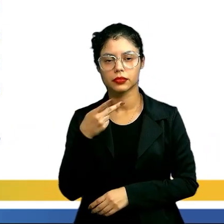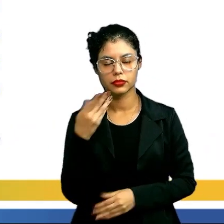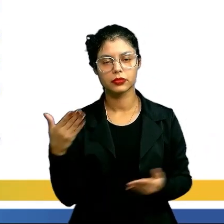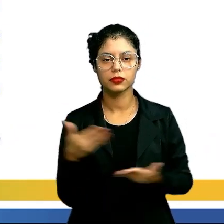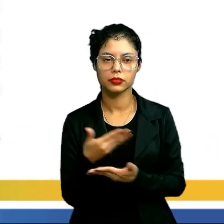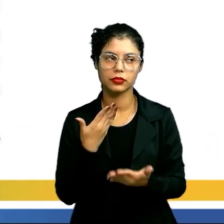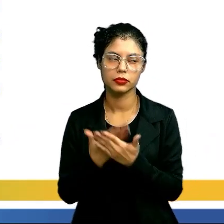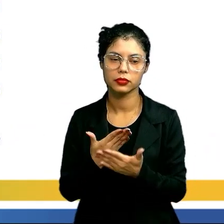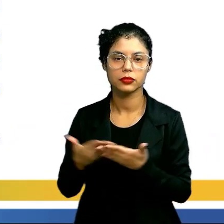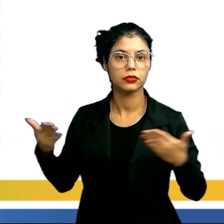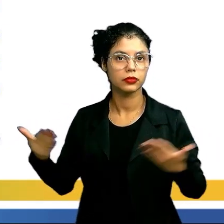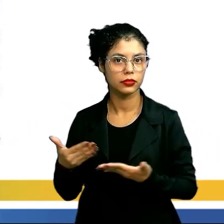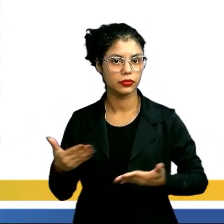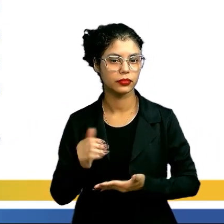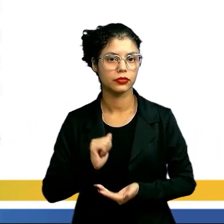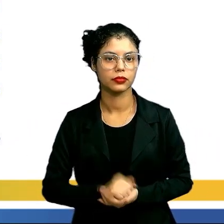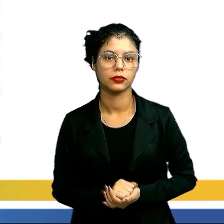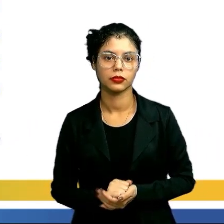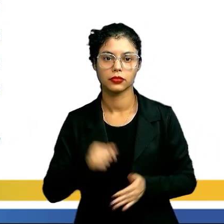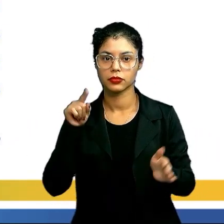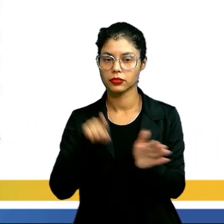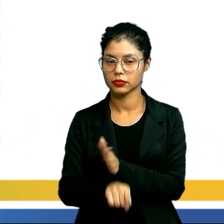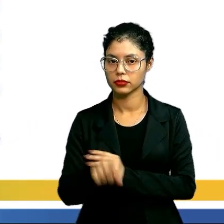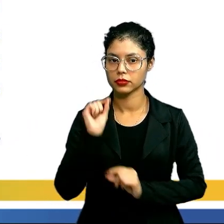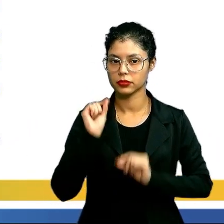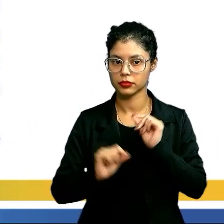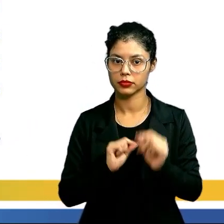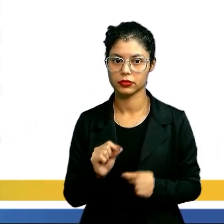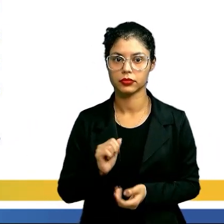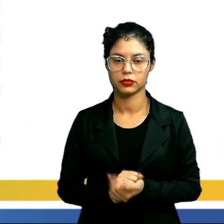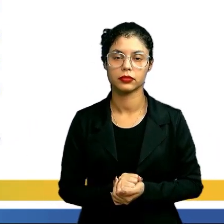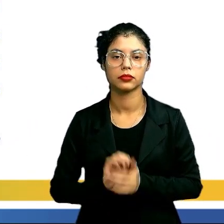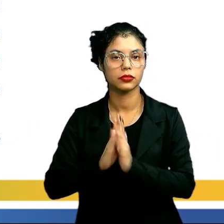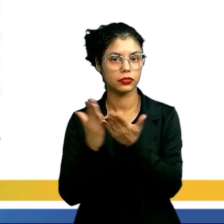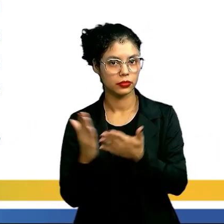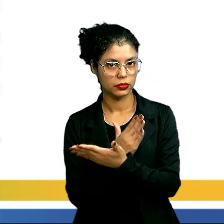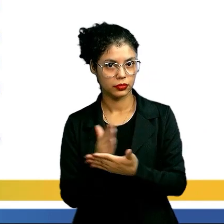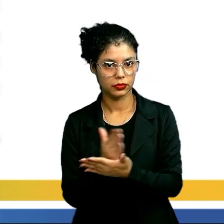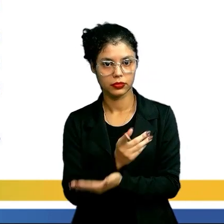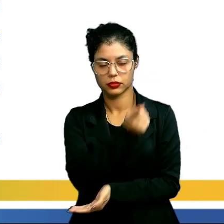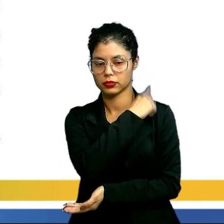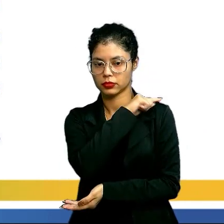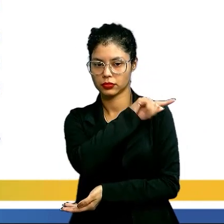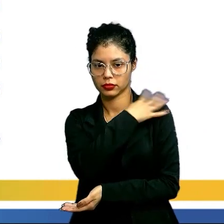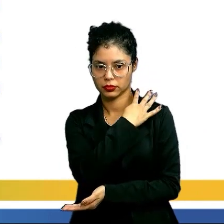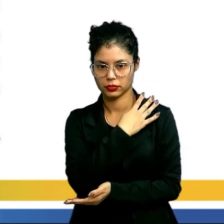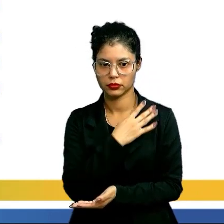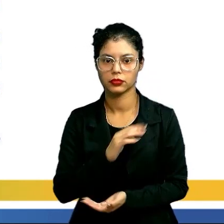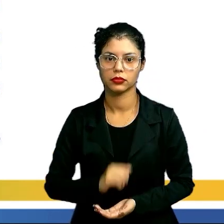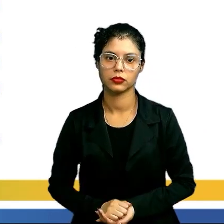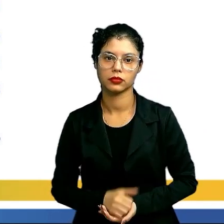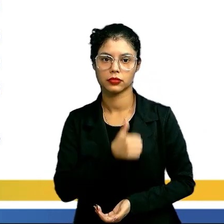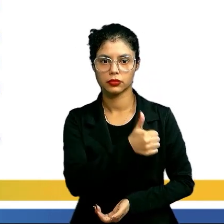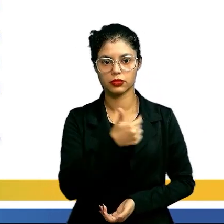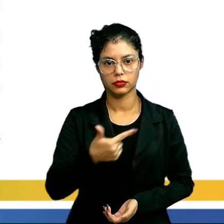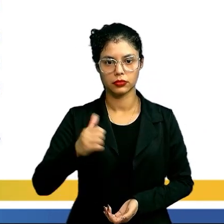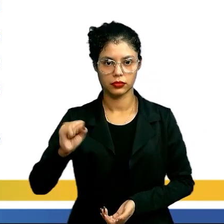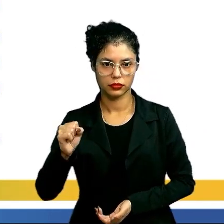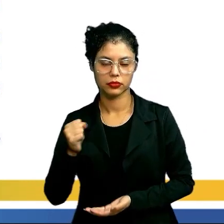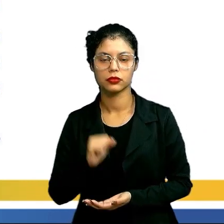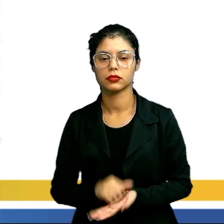tratado na aula de hoje. E essa questão, ela está aí no nosso livro didático, na página 128.